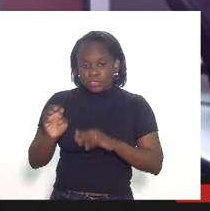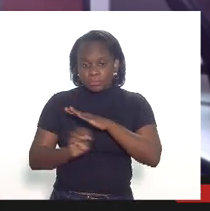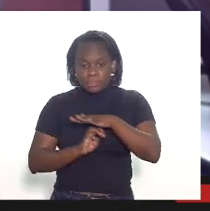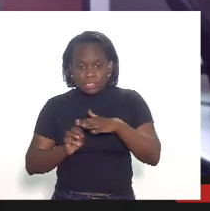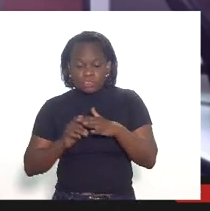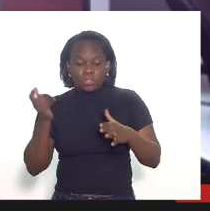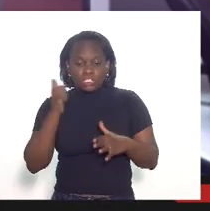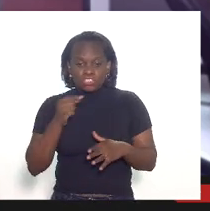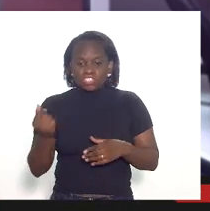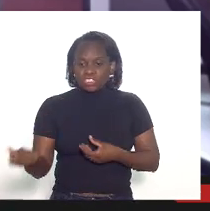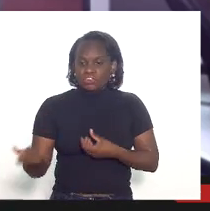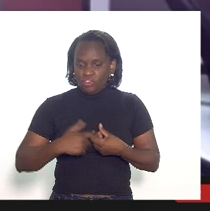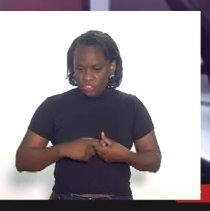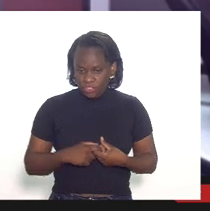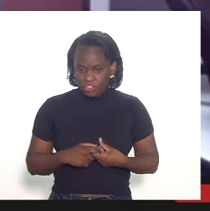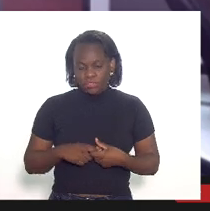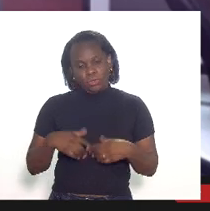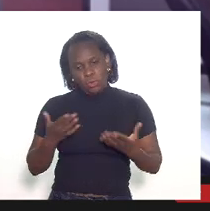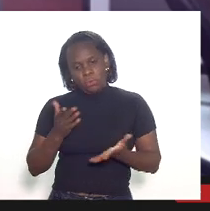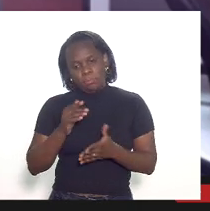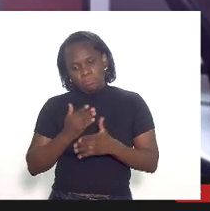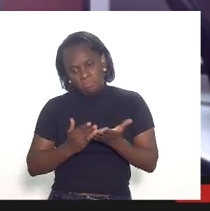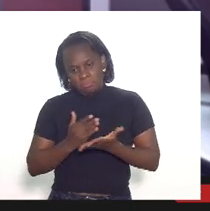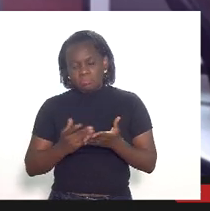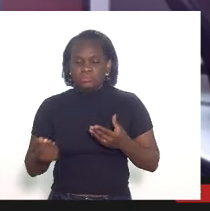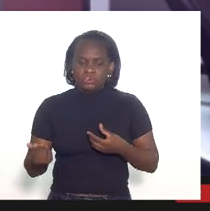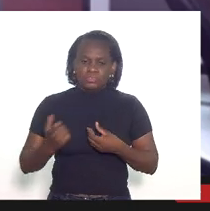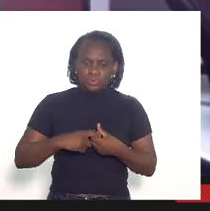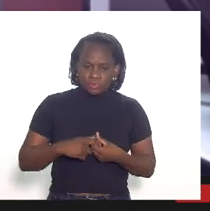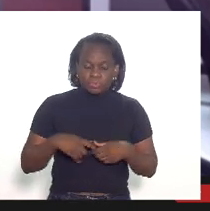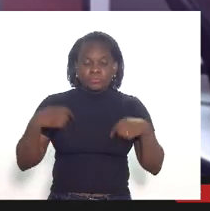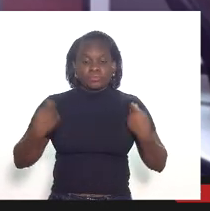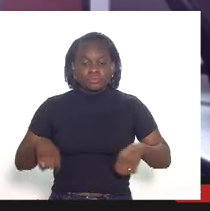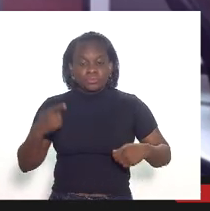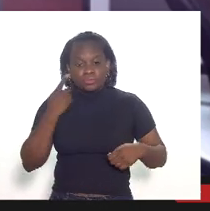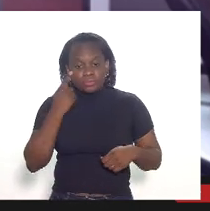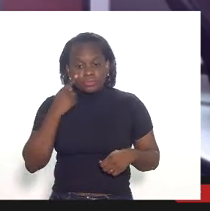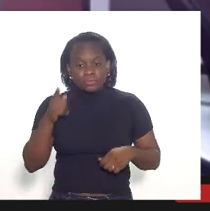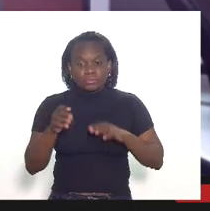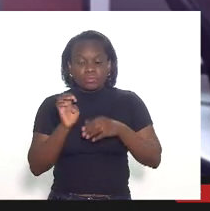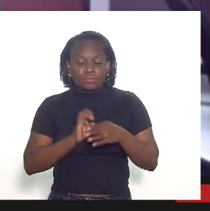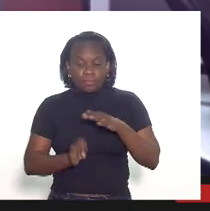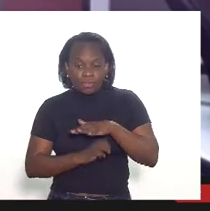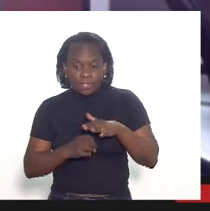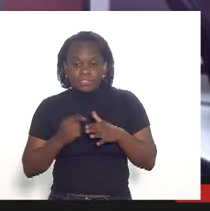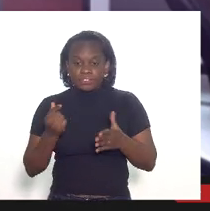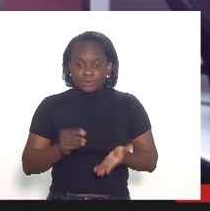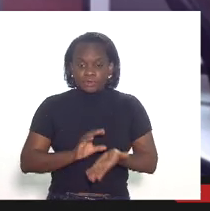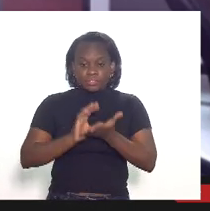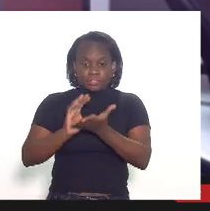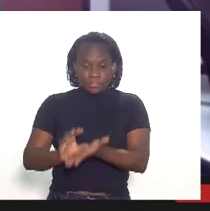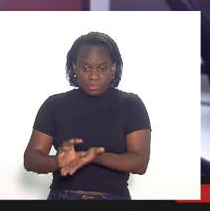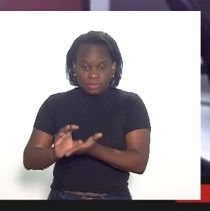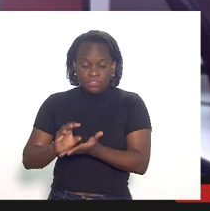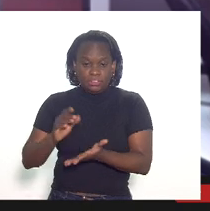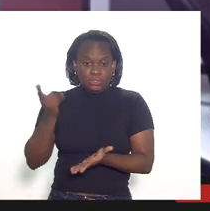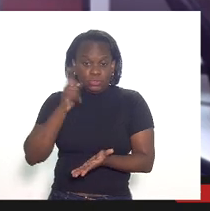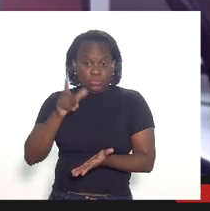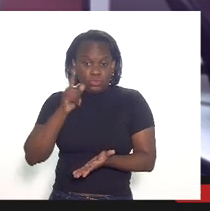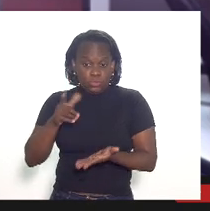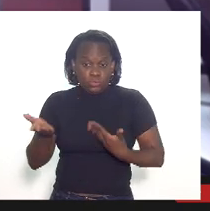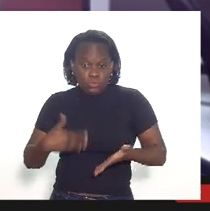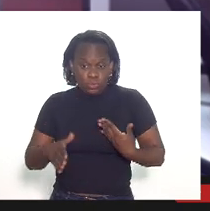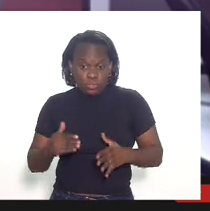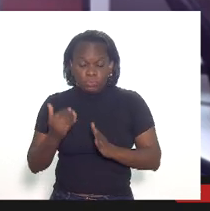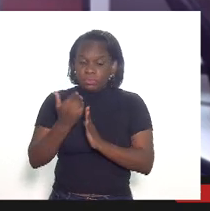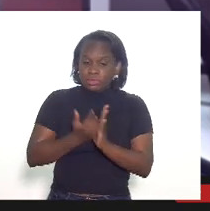reaver esse dinheiro ou parte desse dinheiro é preciso verificar se essa empresa repassou o valor desse superfaturamento para a